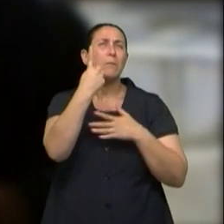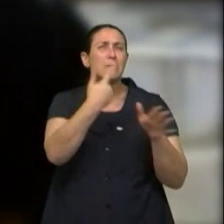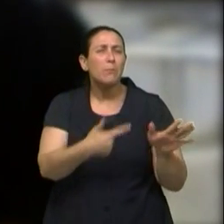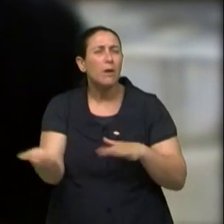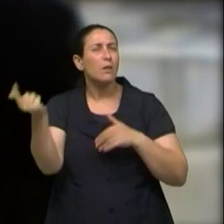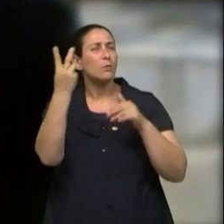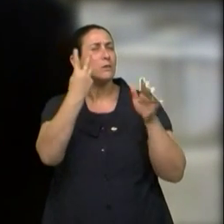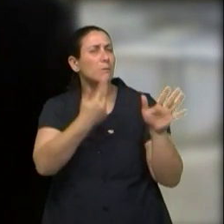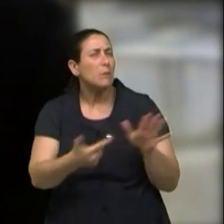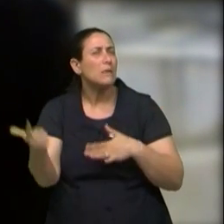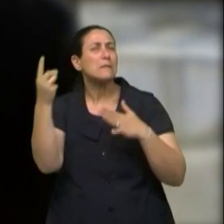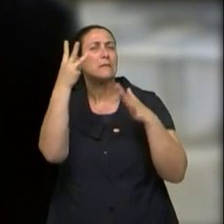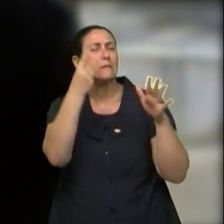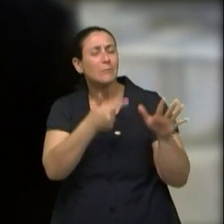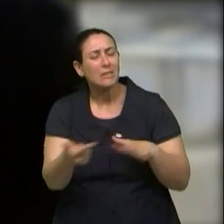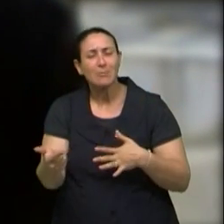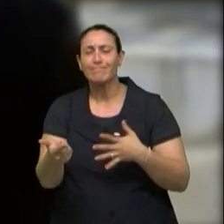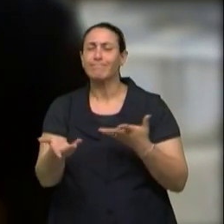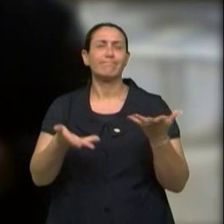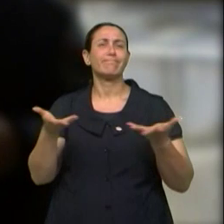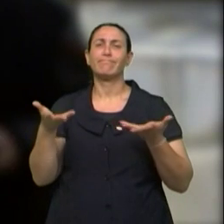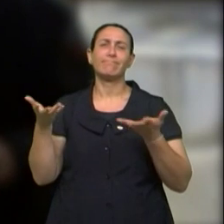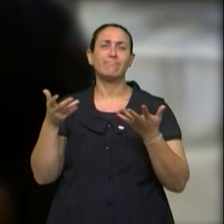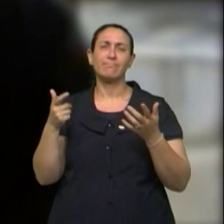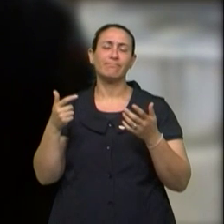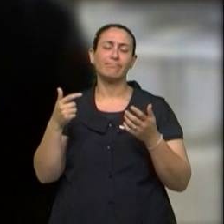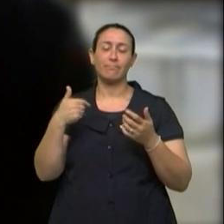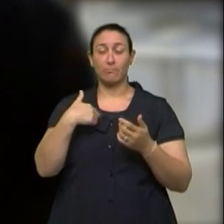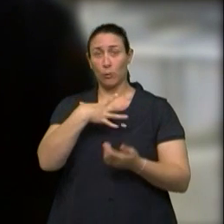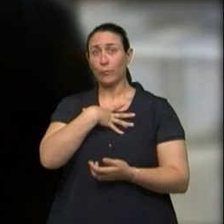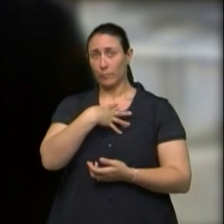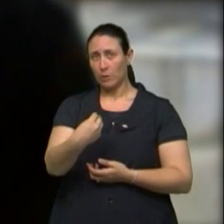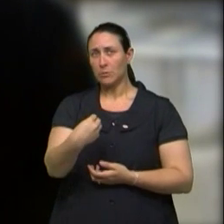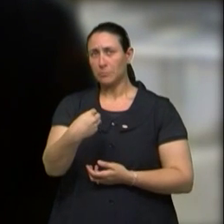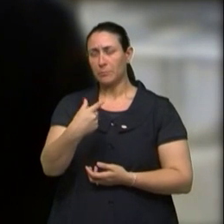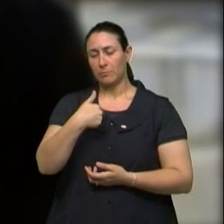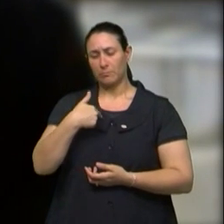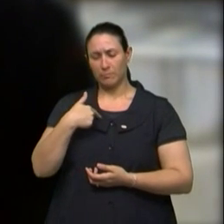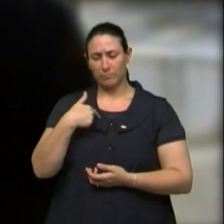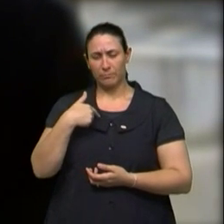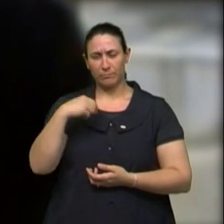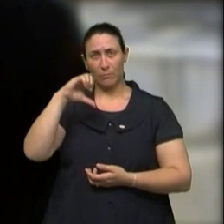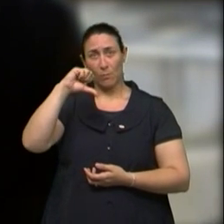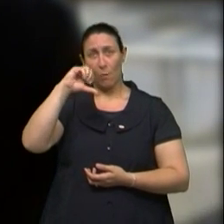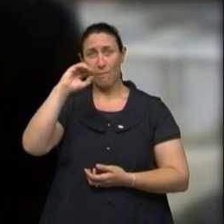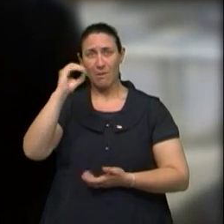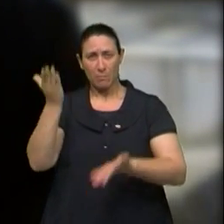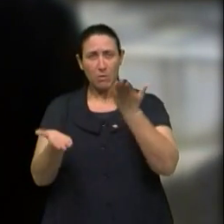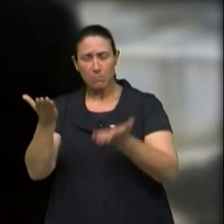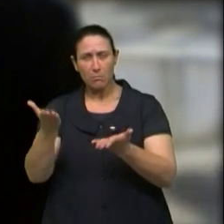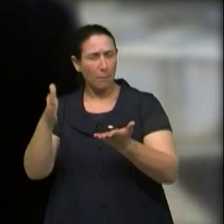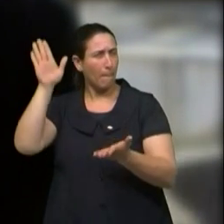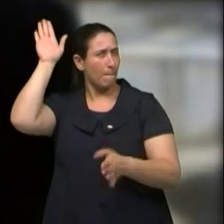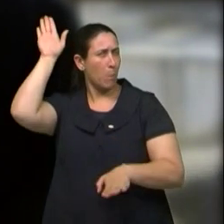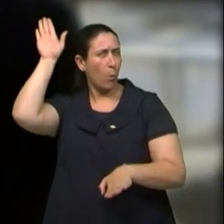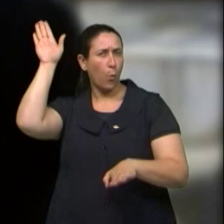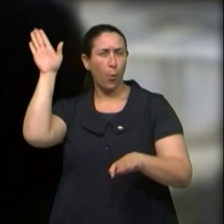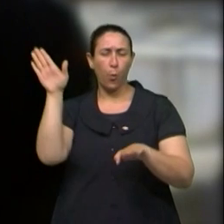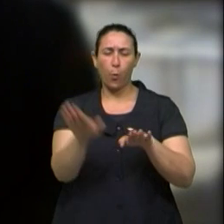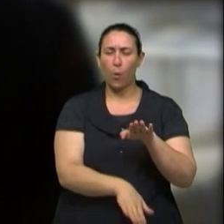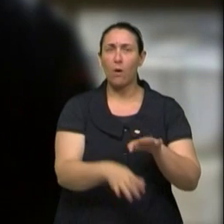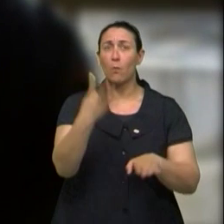duas semanas, três semanas. Aí foi, meu filho, eu tinha 90 quilos, fui baixar a Santa Casa com